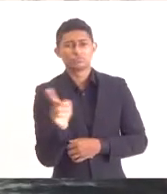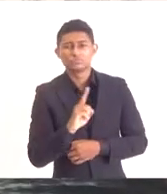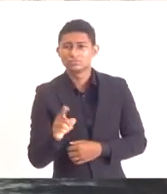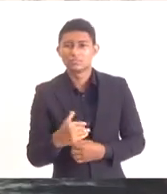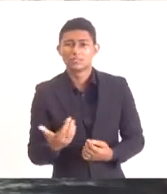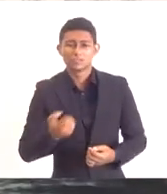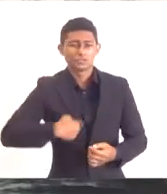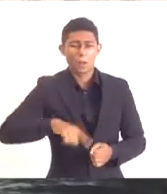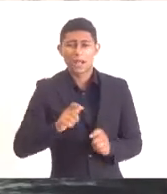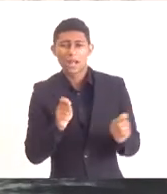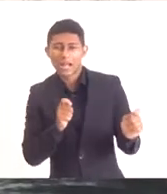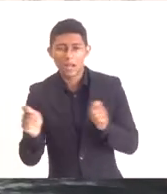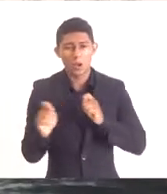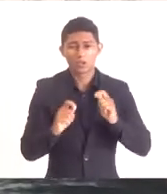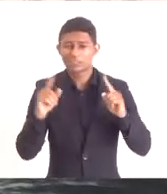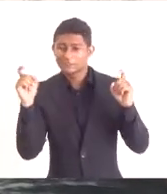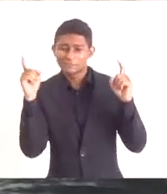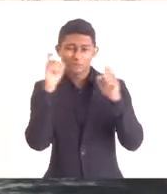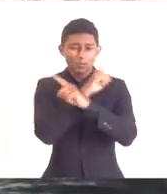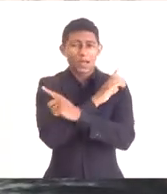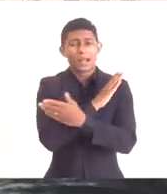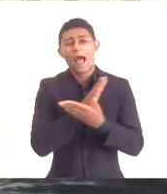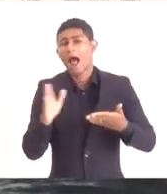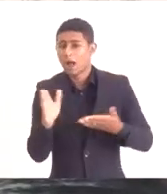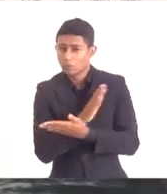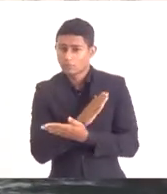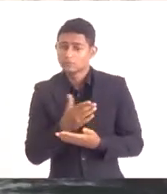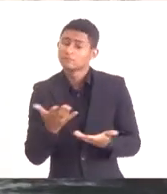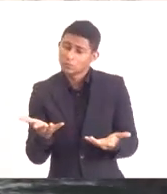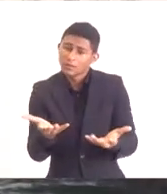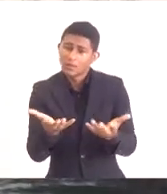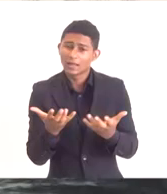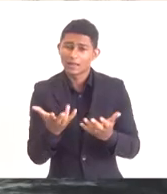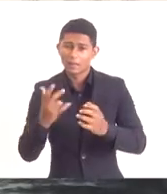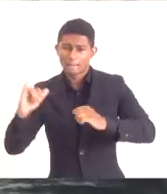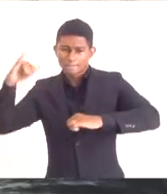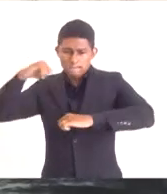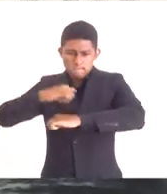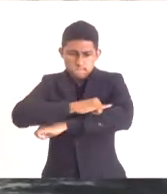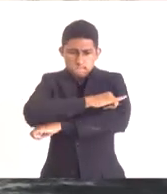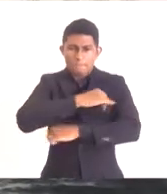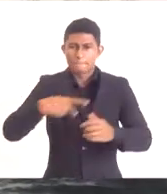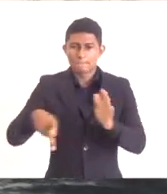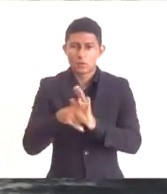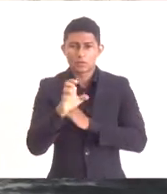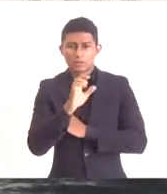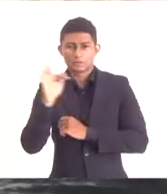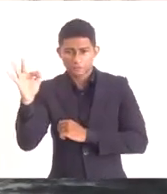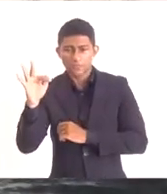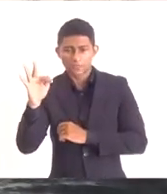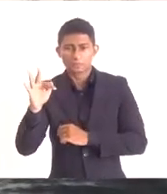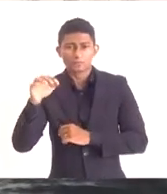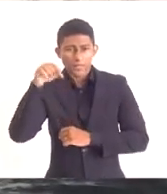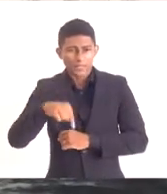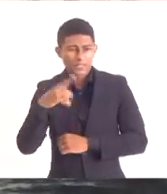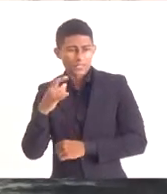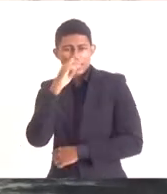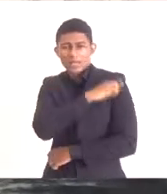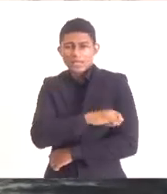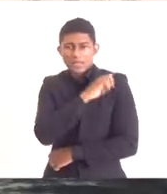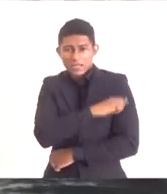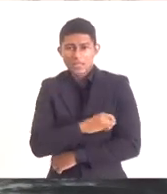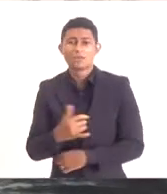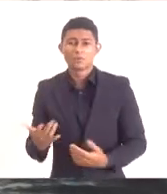para o nosso negócio. Então, a gente quer colocar à disposição o aeroporto de Cabo Frio como um ativo do Estado, é a nossa casa, é o